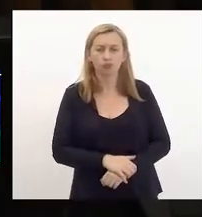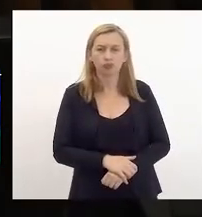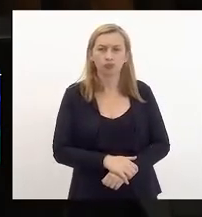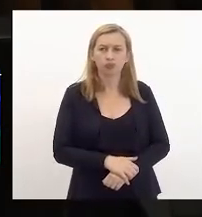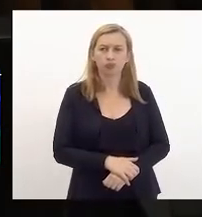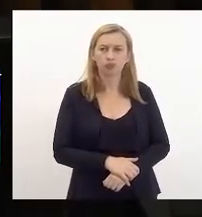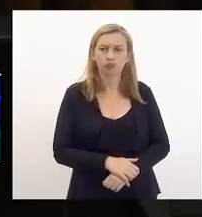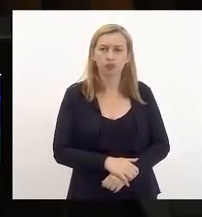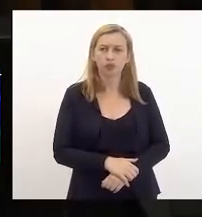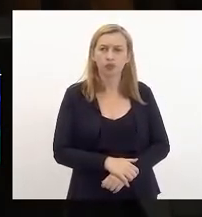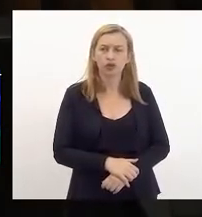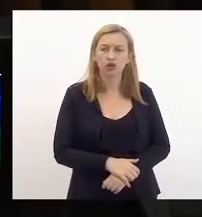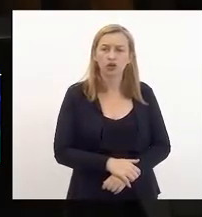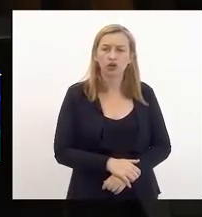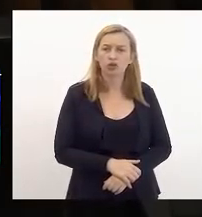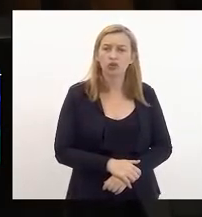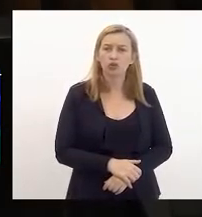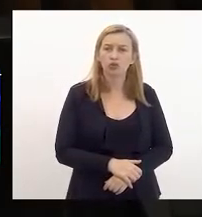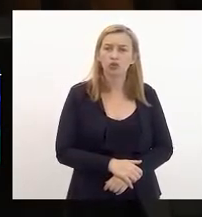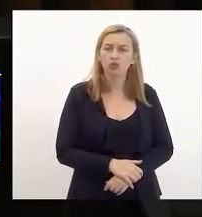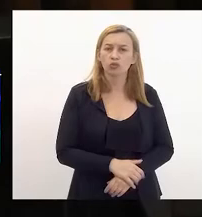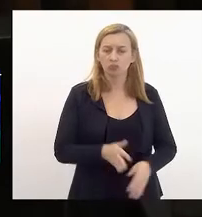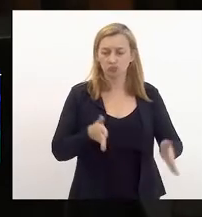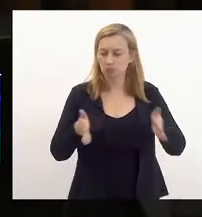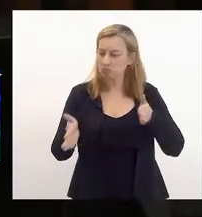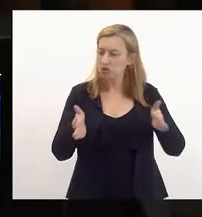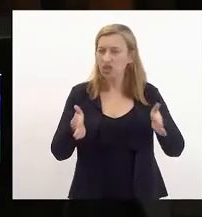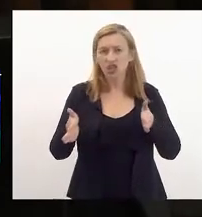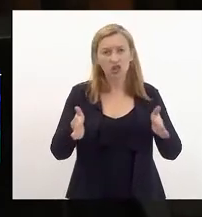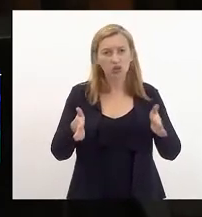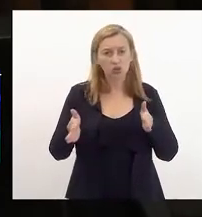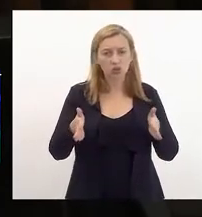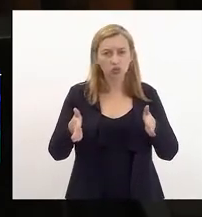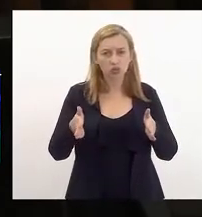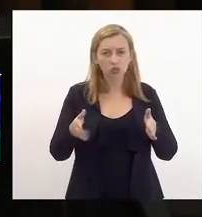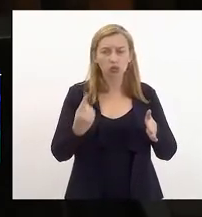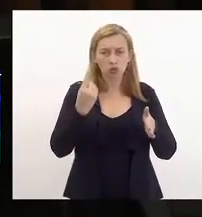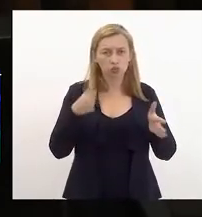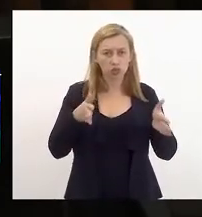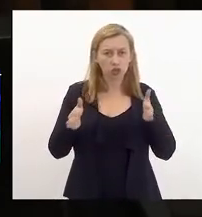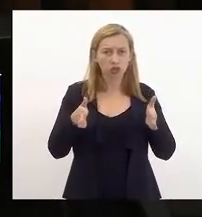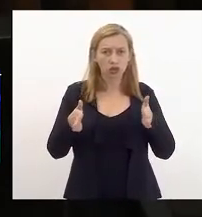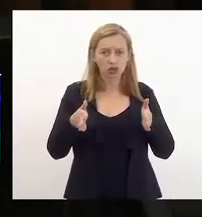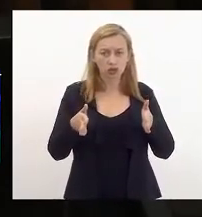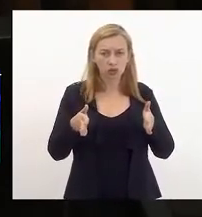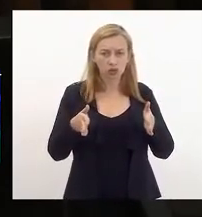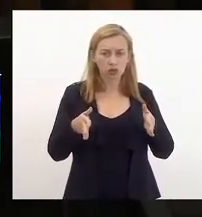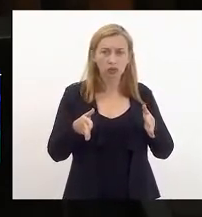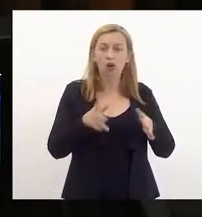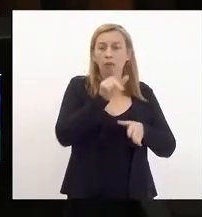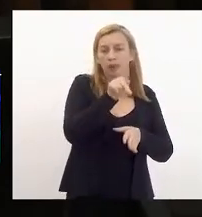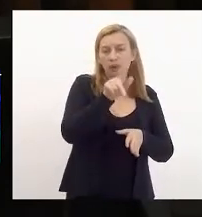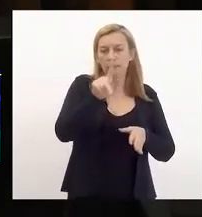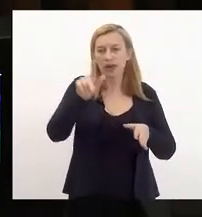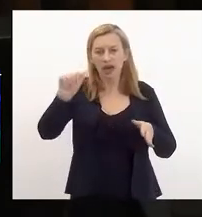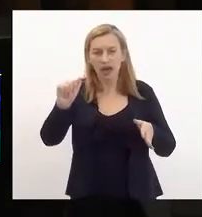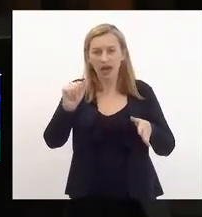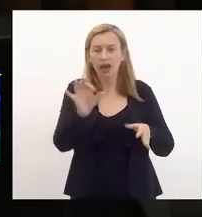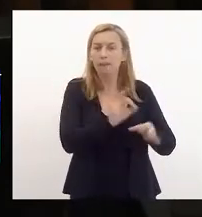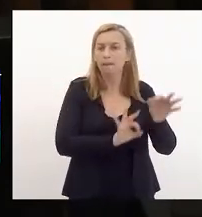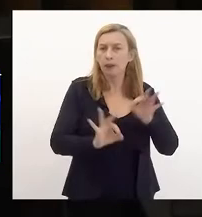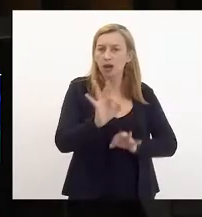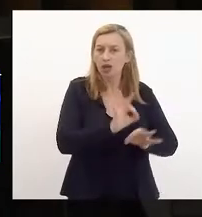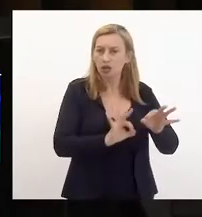menos por uma década, e o PPA, o plano plurianual por um quadriênio,